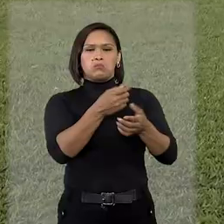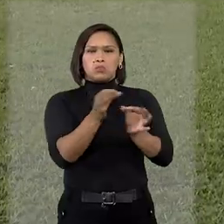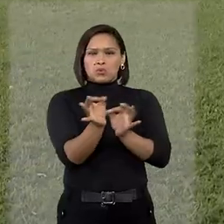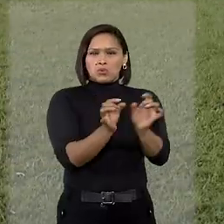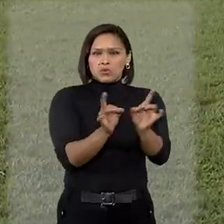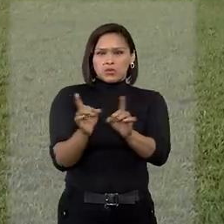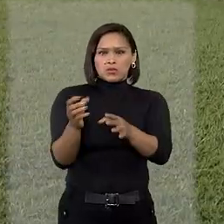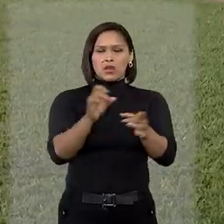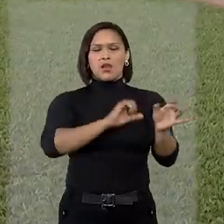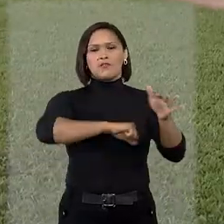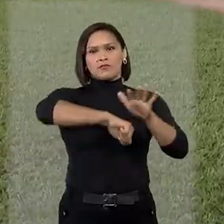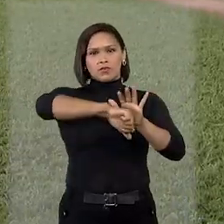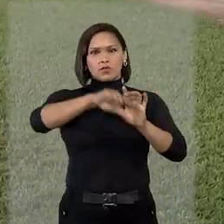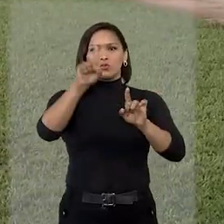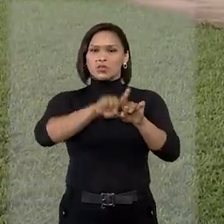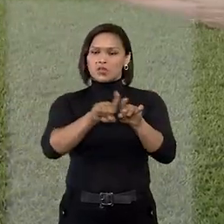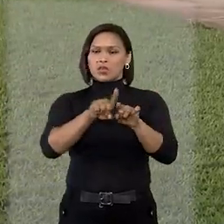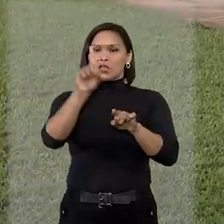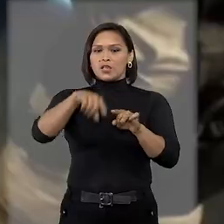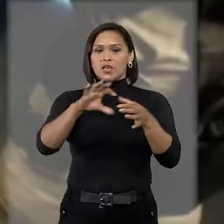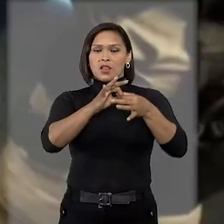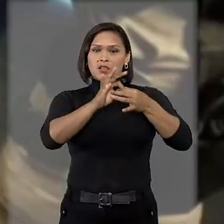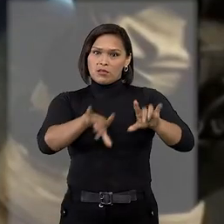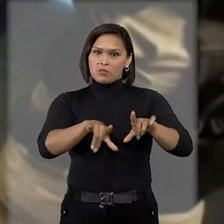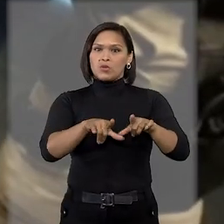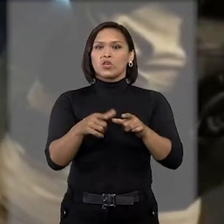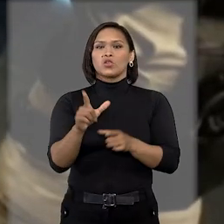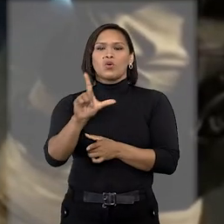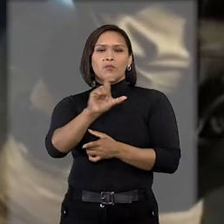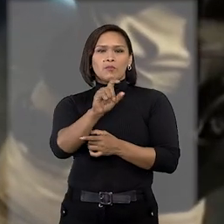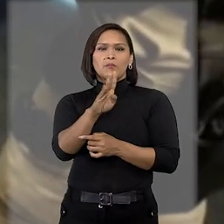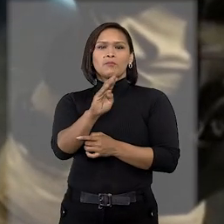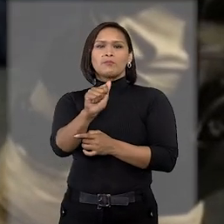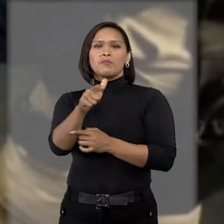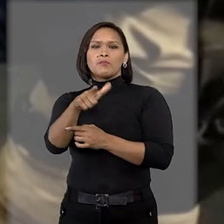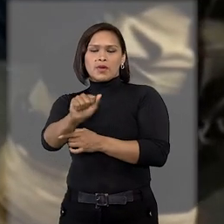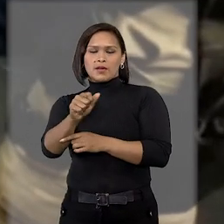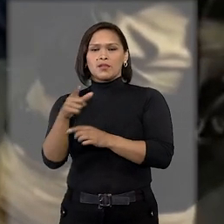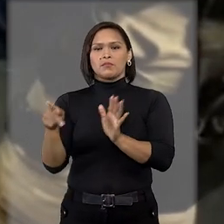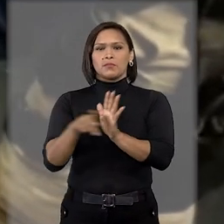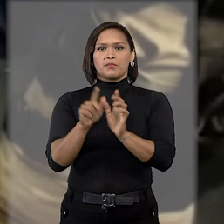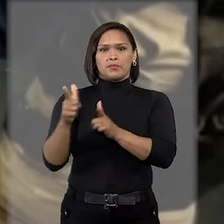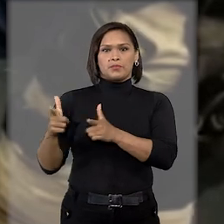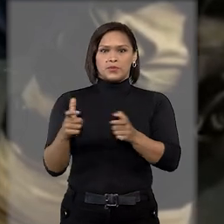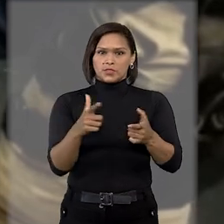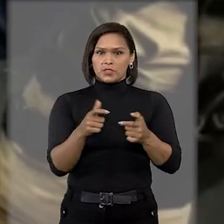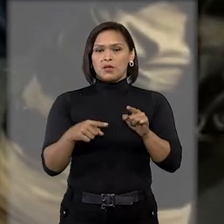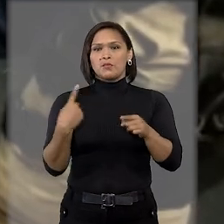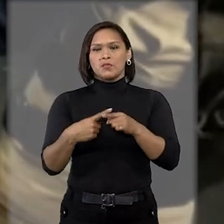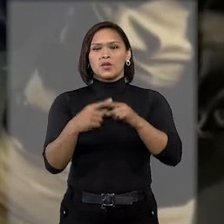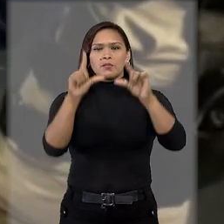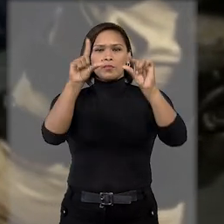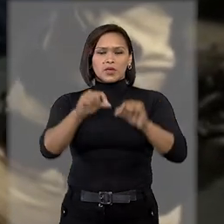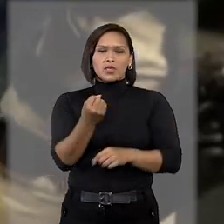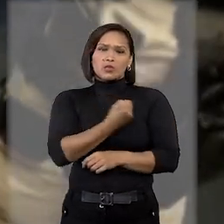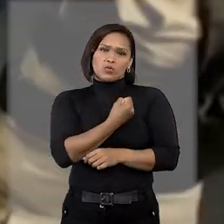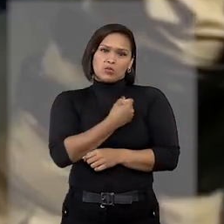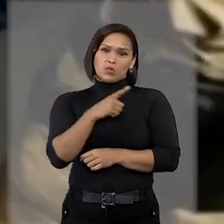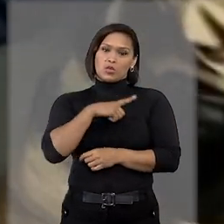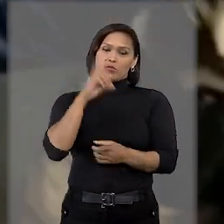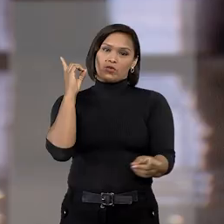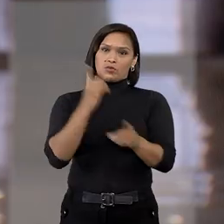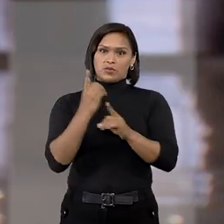associação para o tráfico, o absolveu da acusação de posse ilegal de munição de uso restrito, devido à pequena quantidade